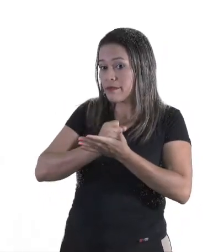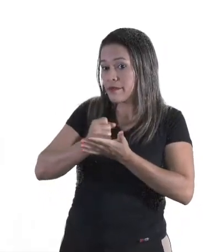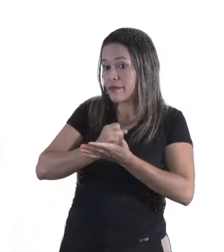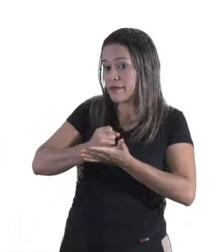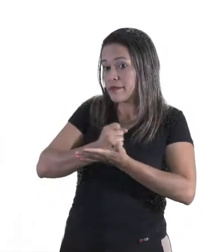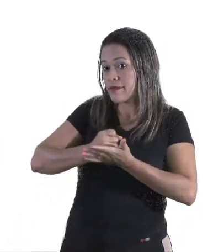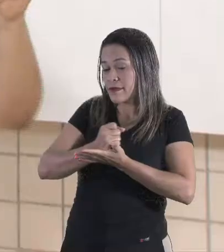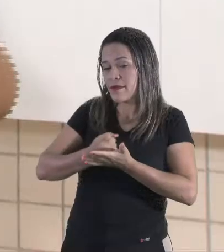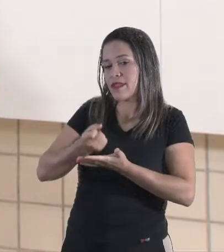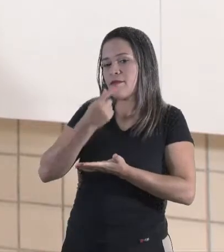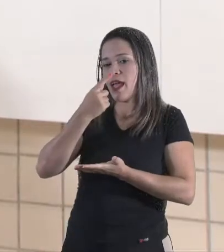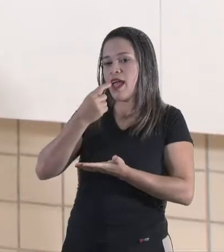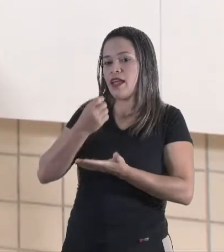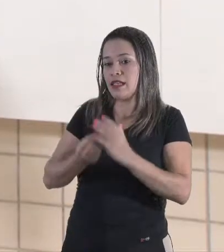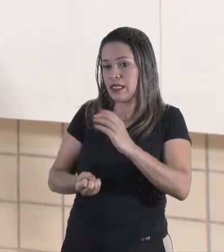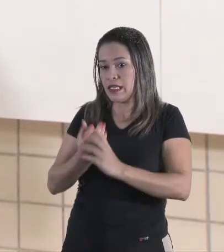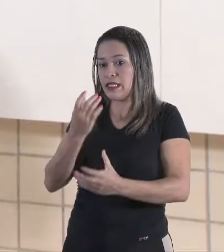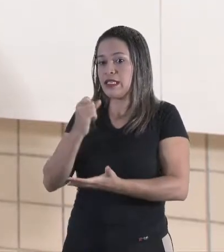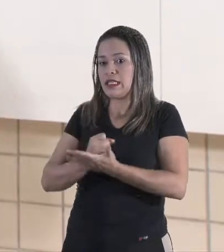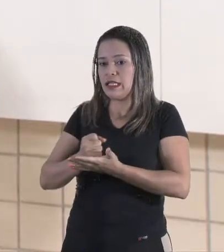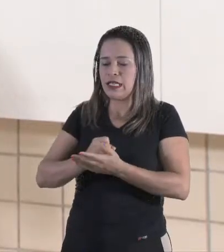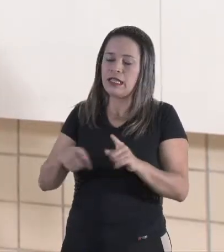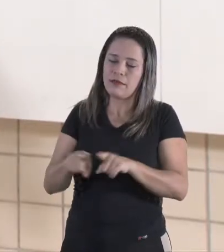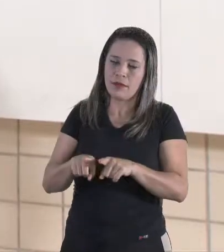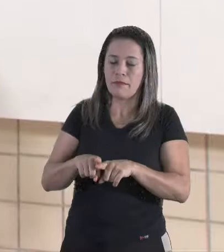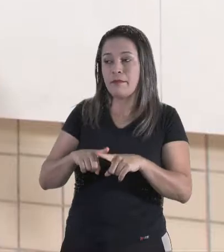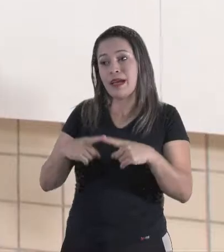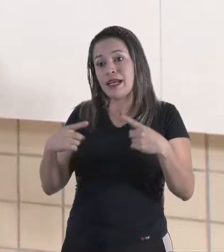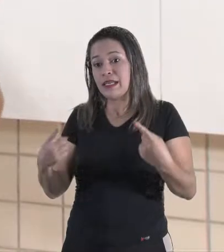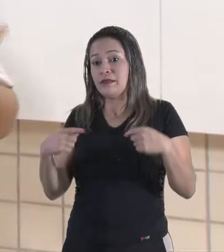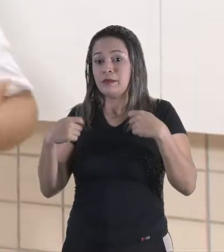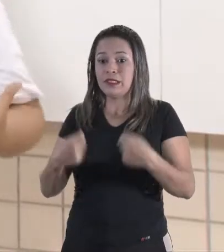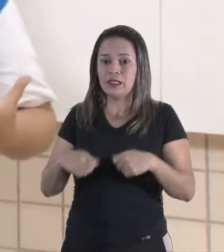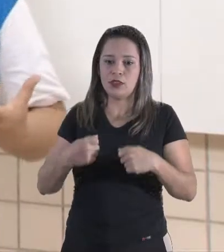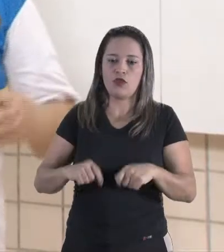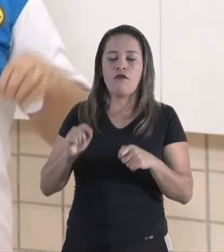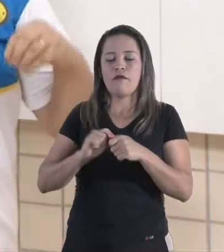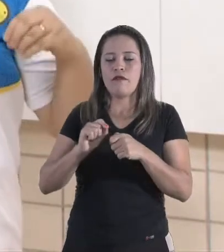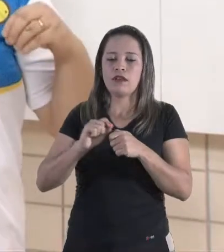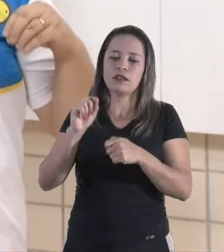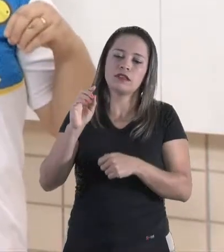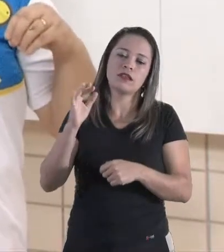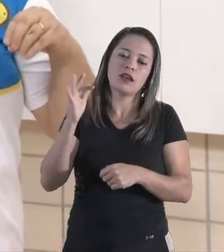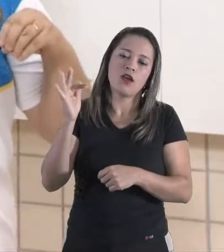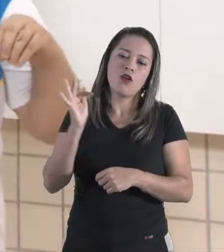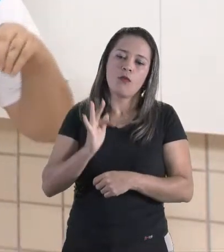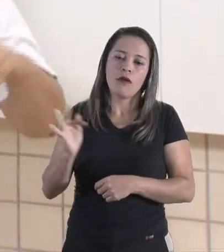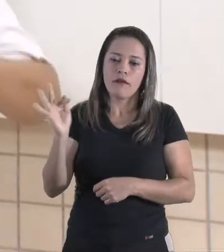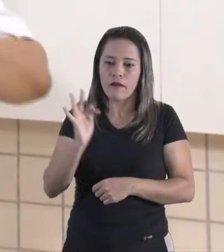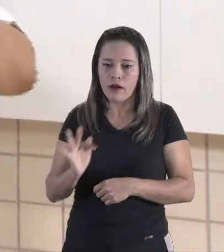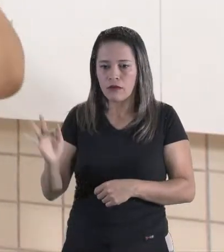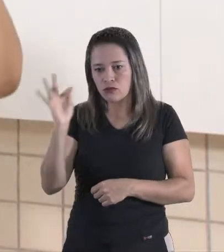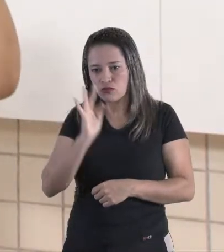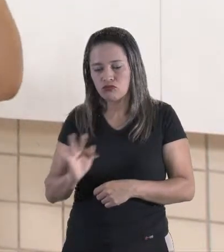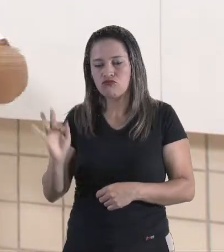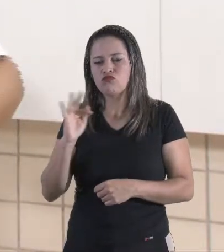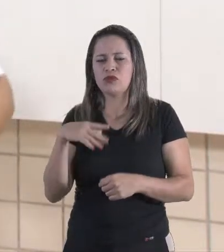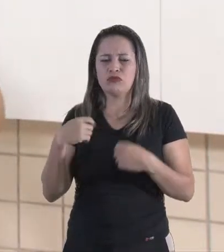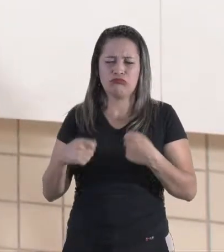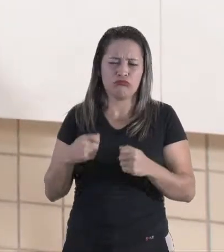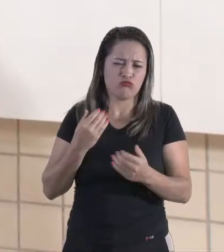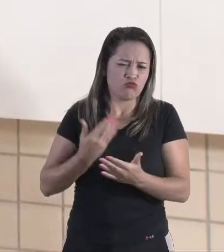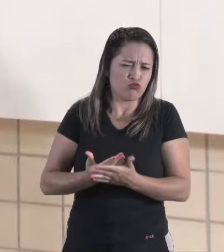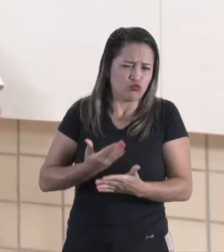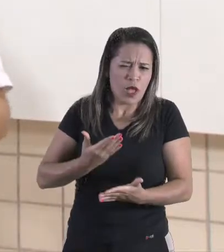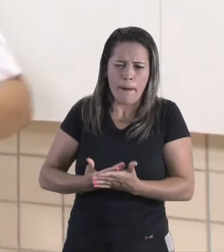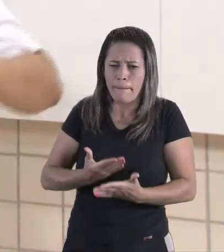Isso mesmo. Só que ele precisou fazer uma faculdade. Ele precisou estudar muito